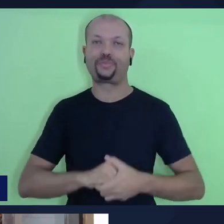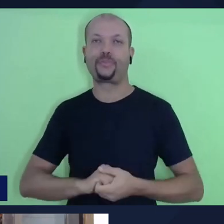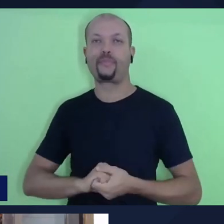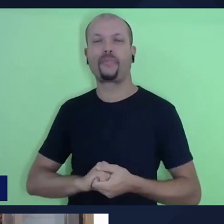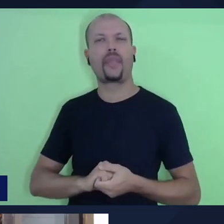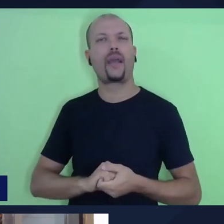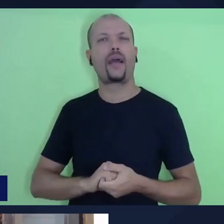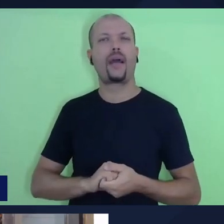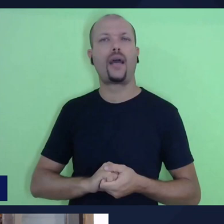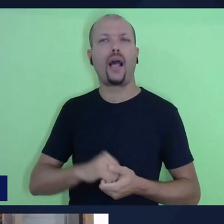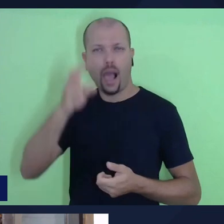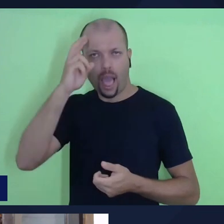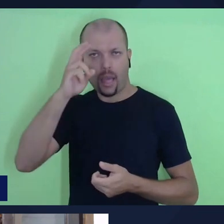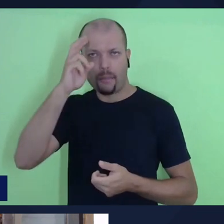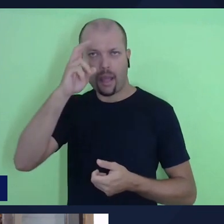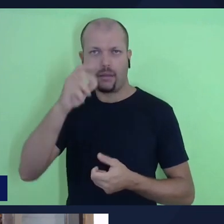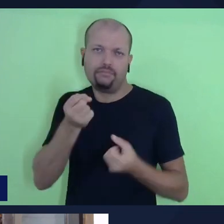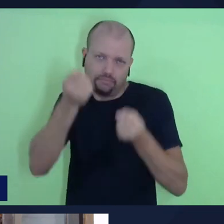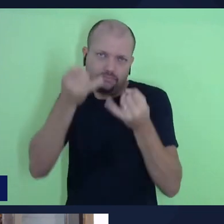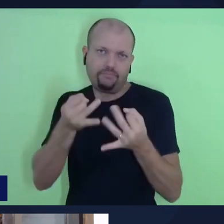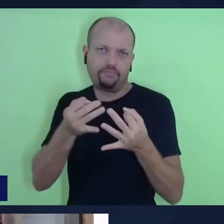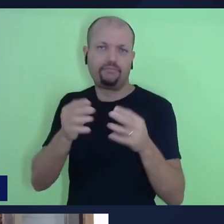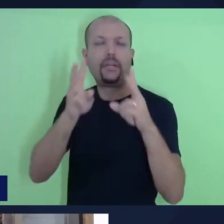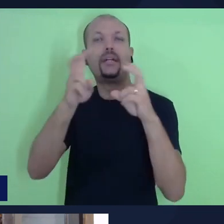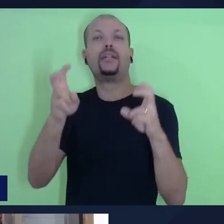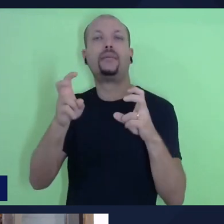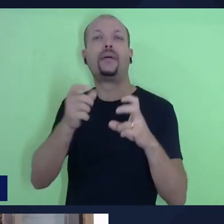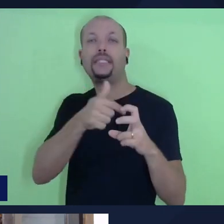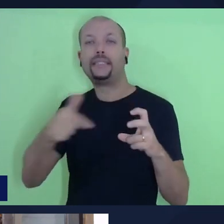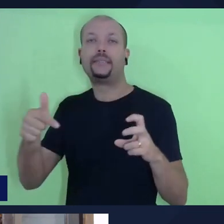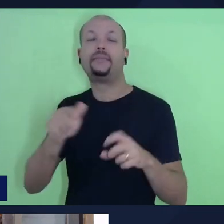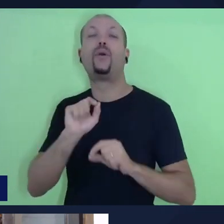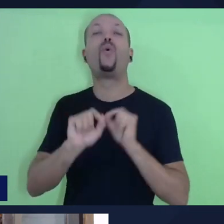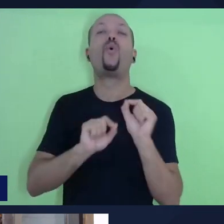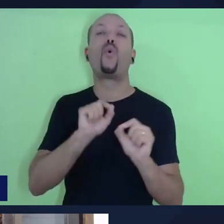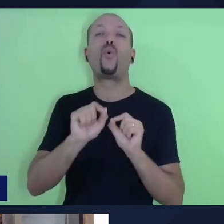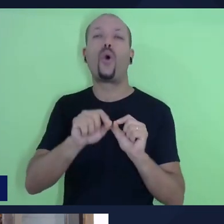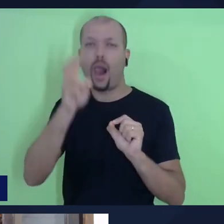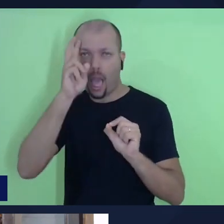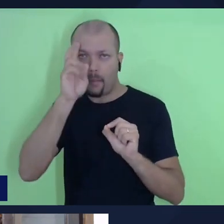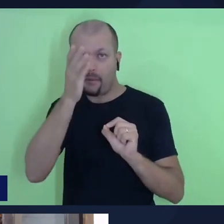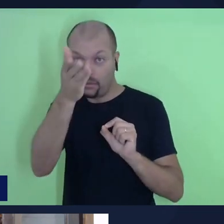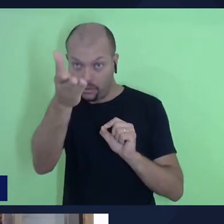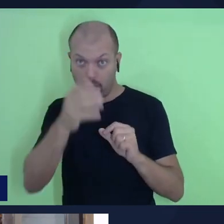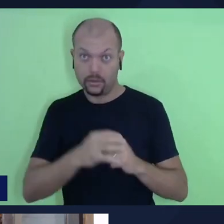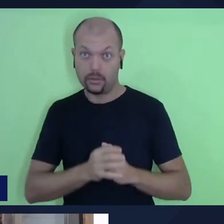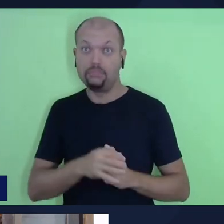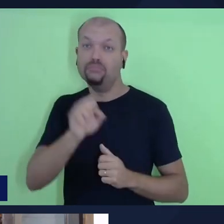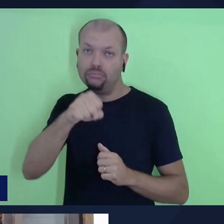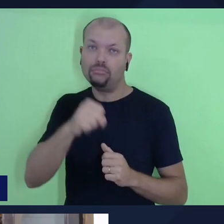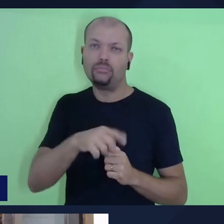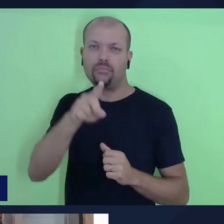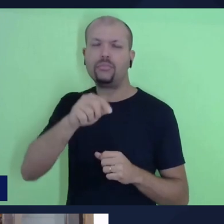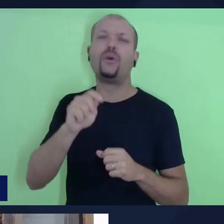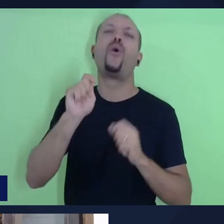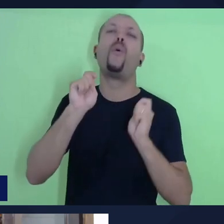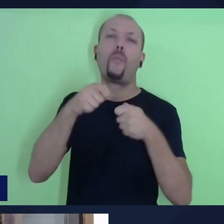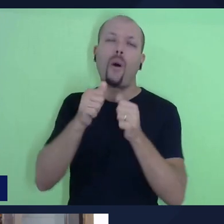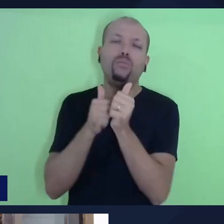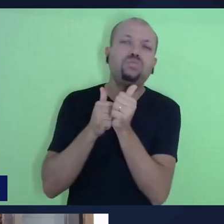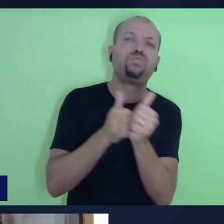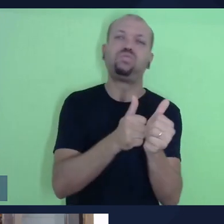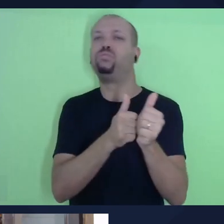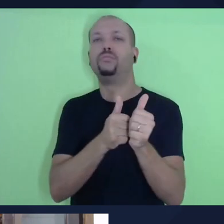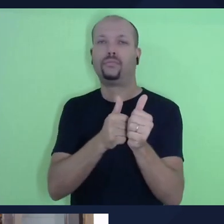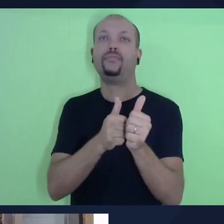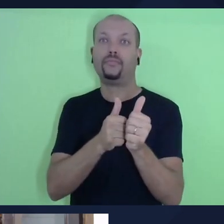lembrarmos ou de falarmos da temática desta semana, queria te lembrar para que você possa nos acompanhar com o